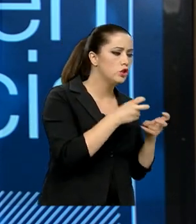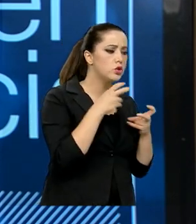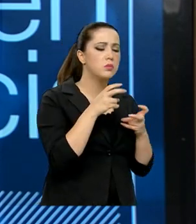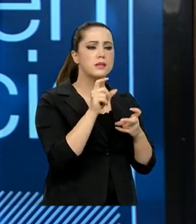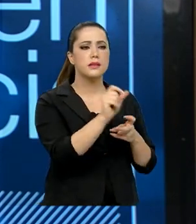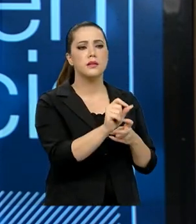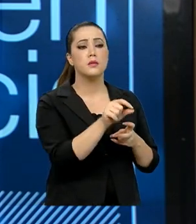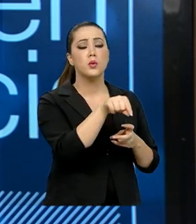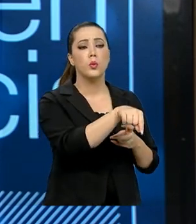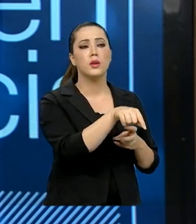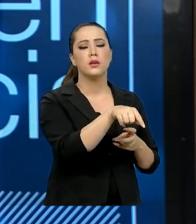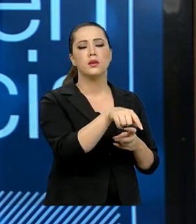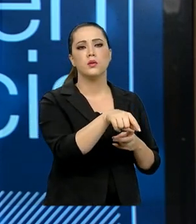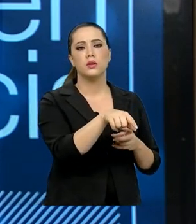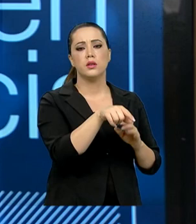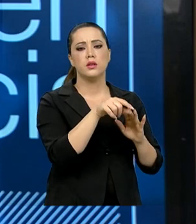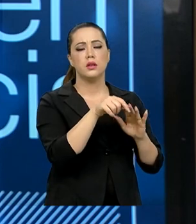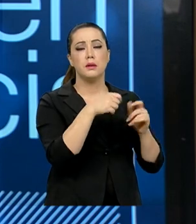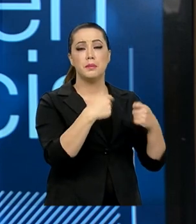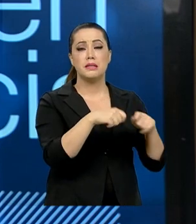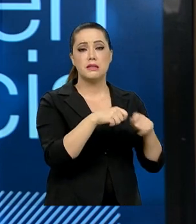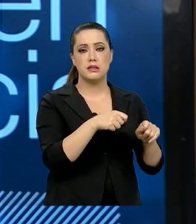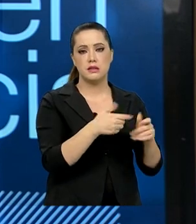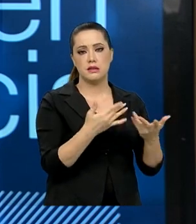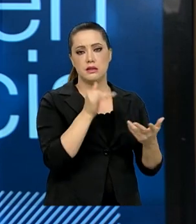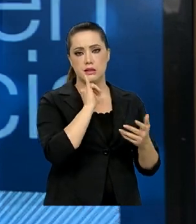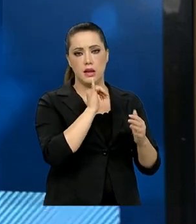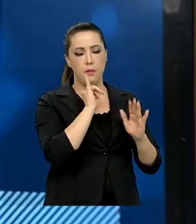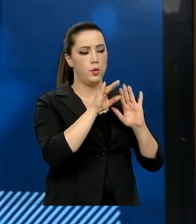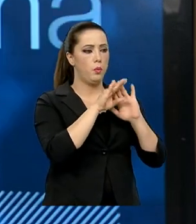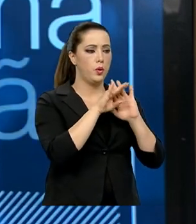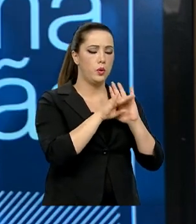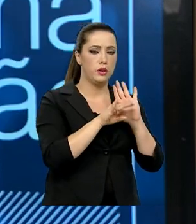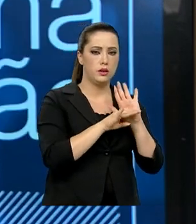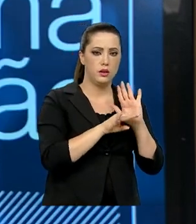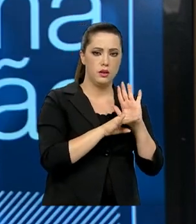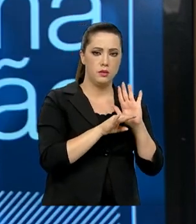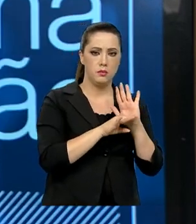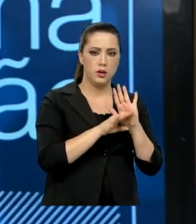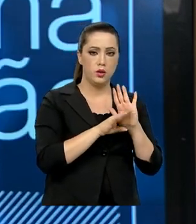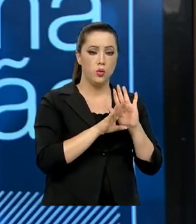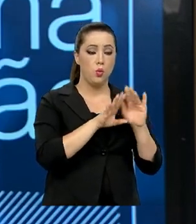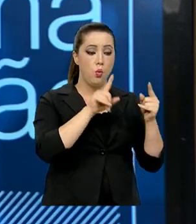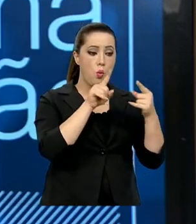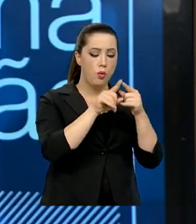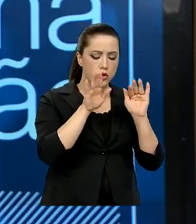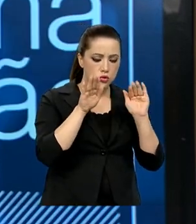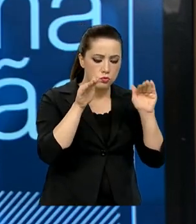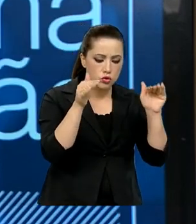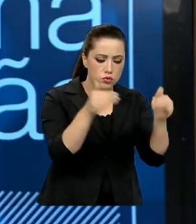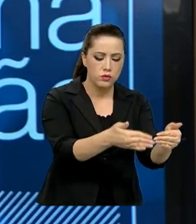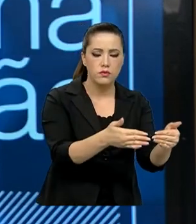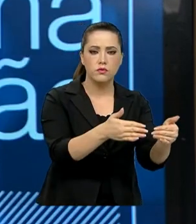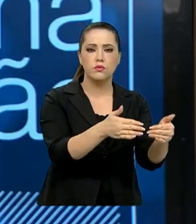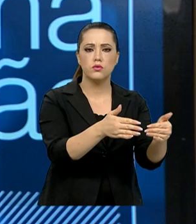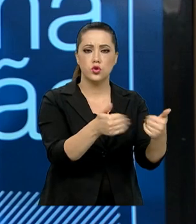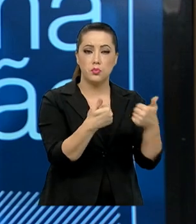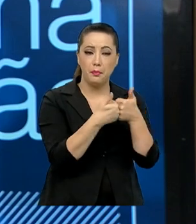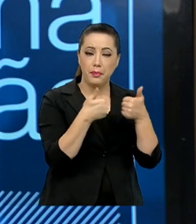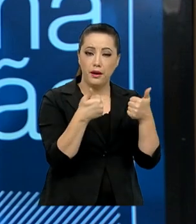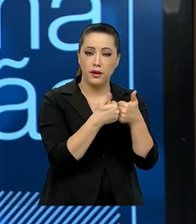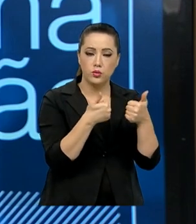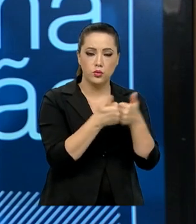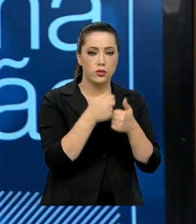criamos programas, que nós chamamos programas induzidos, que vão na direção de atender mais de perto